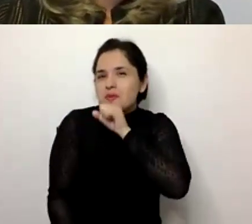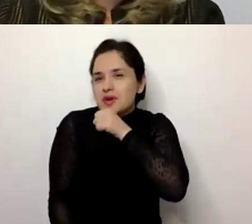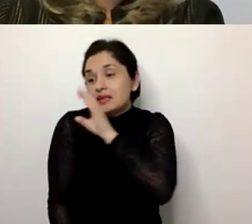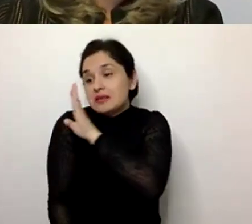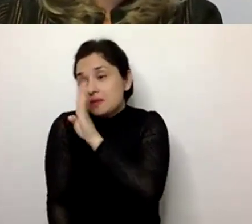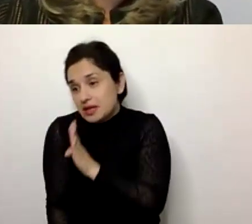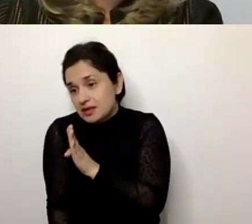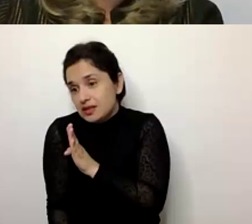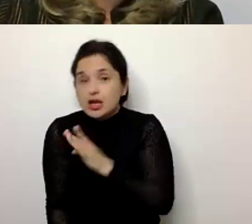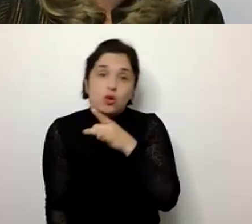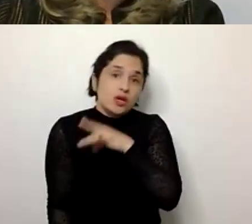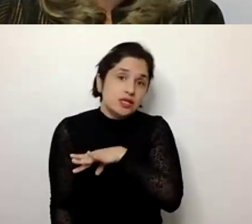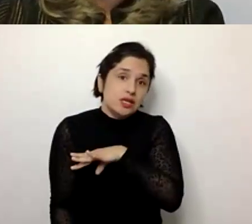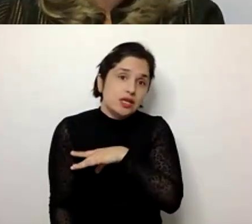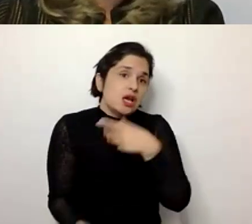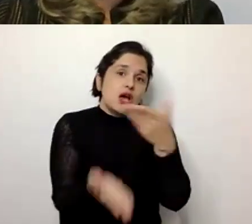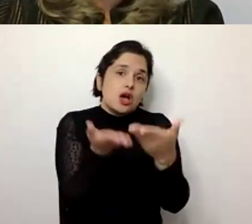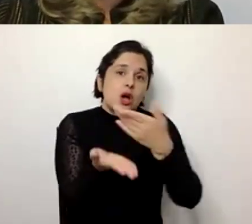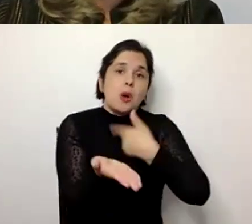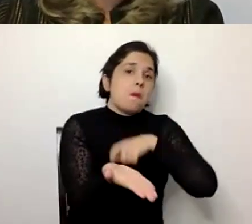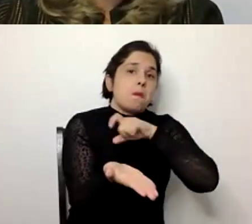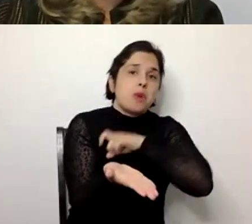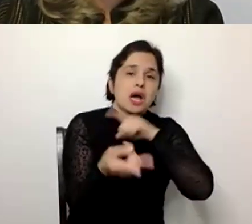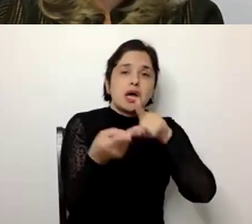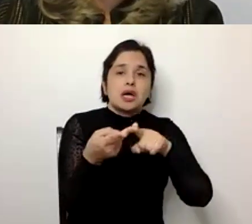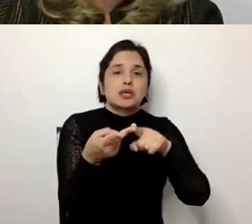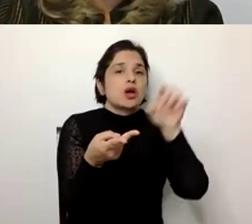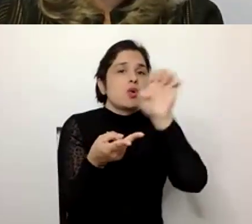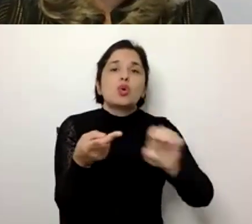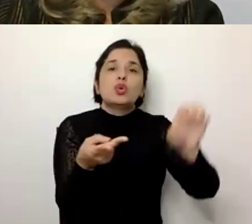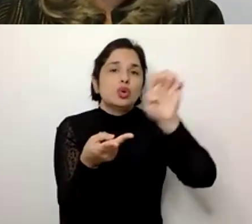Brasil ou em Chile, por exemplo, que envelhecer em España ou em qualquer país de Europa.